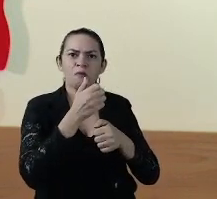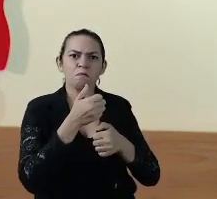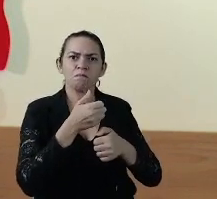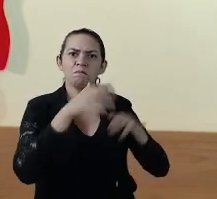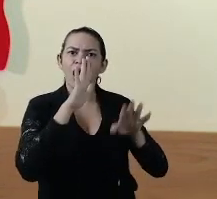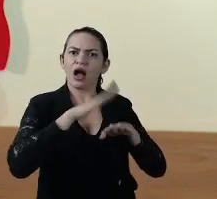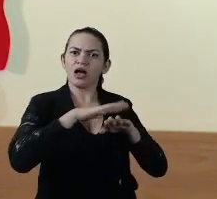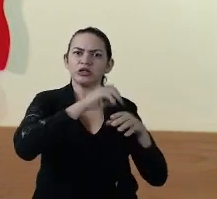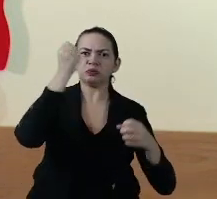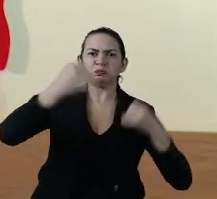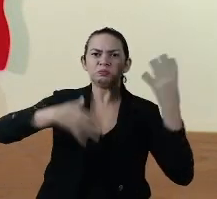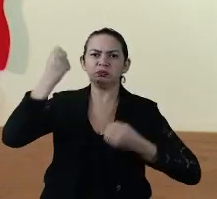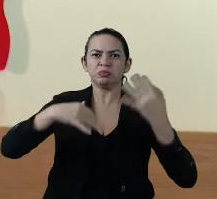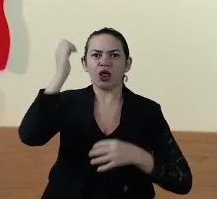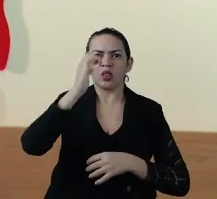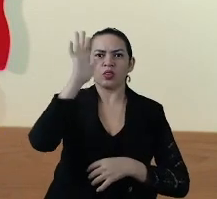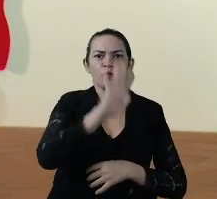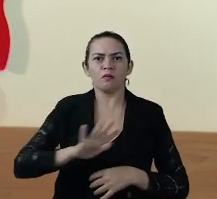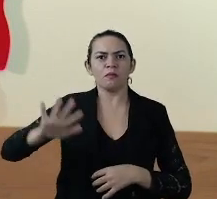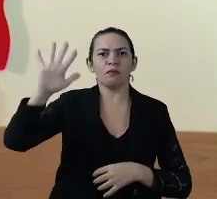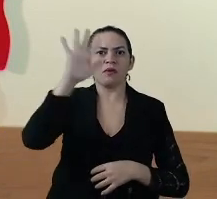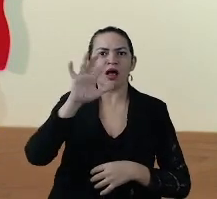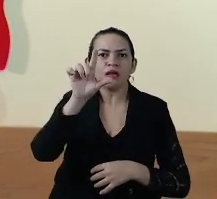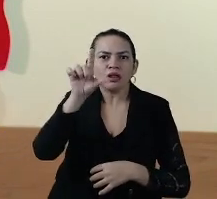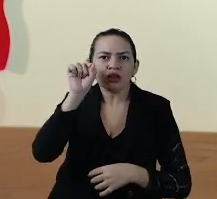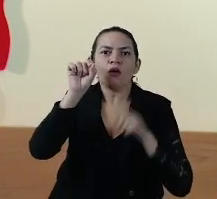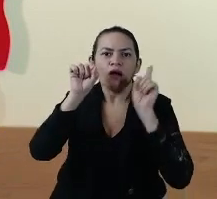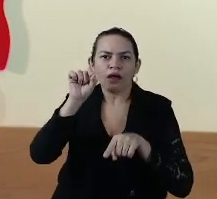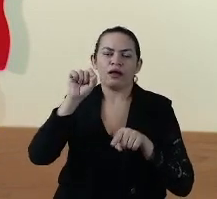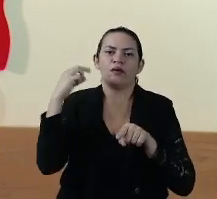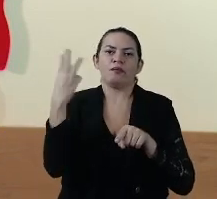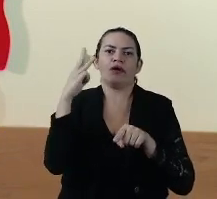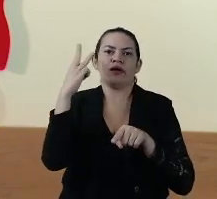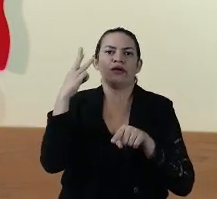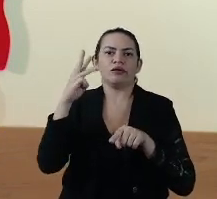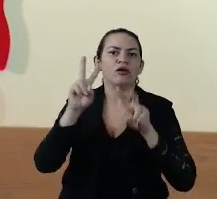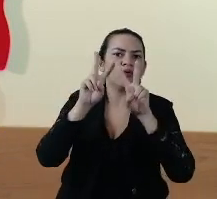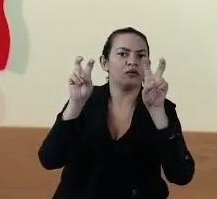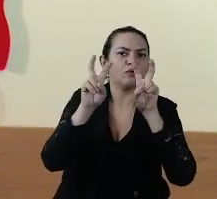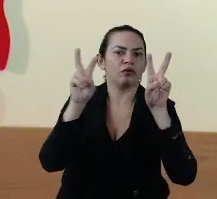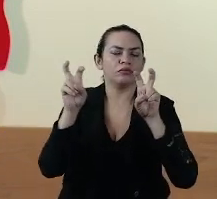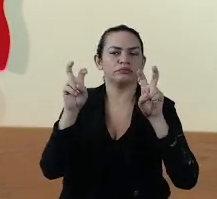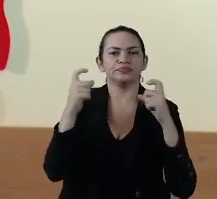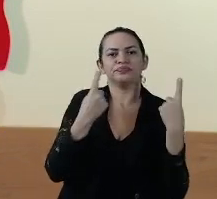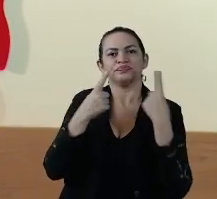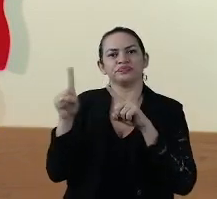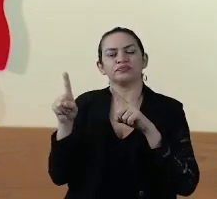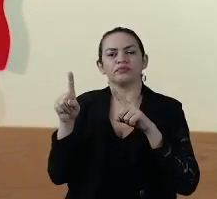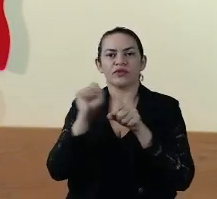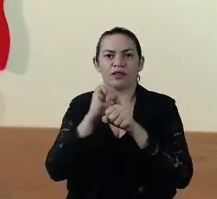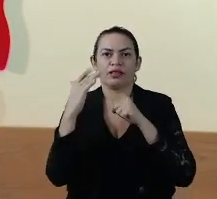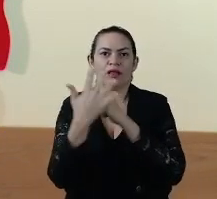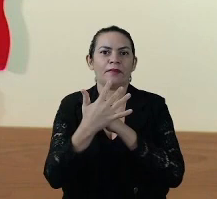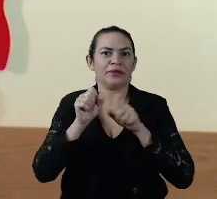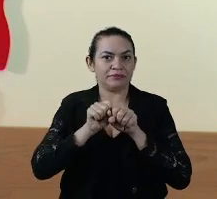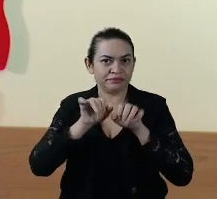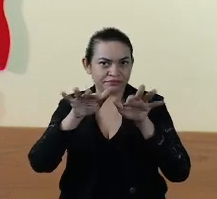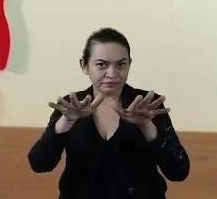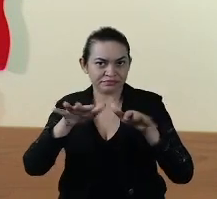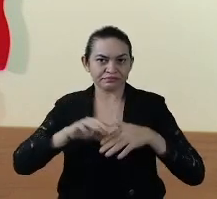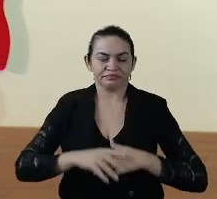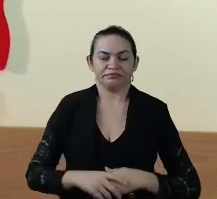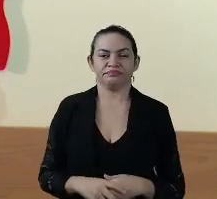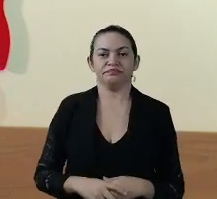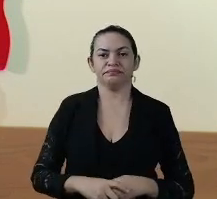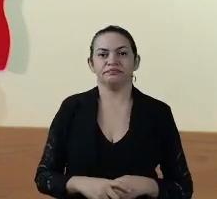transparência no Brasil, no que se refere ao enfrentamento da pandemia do coronavírus.